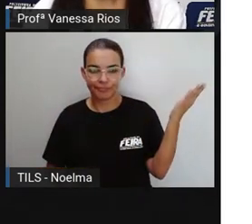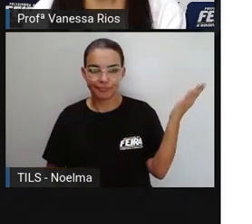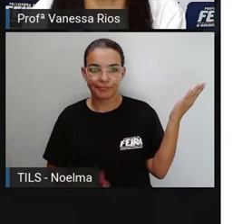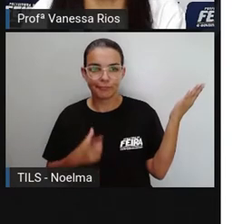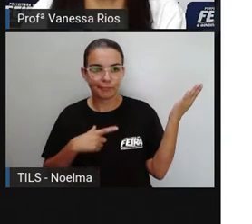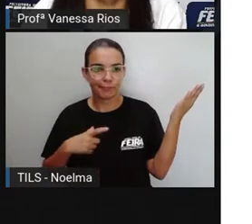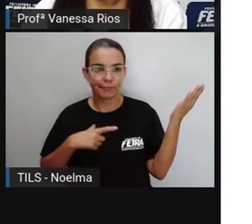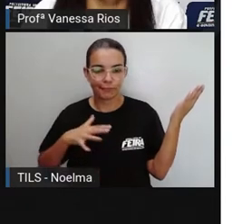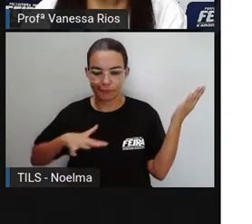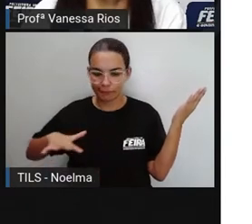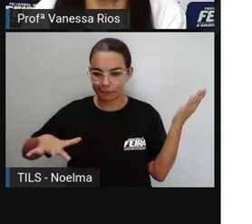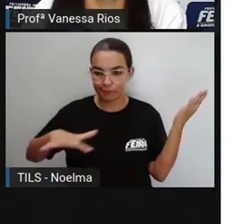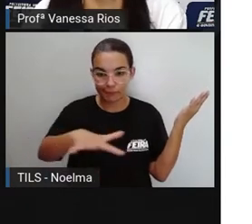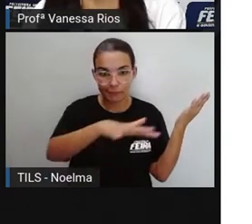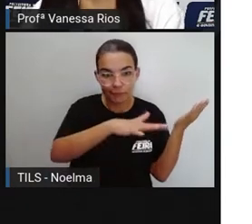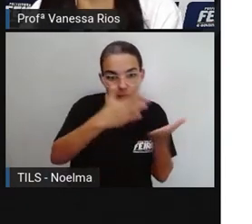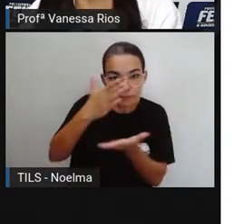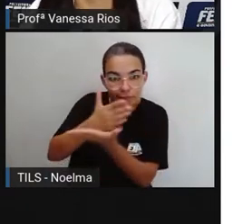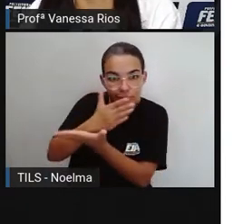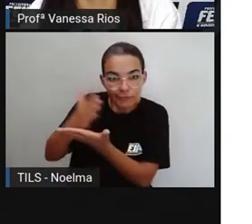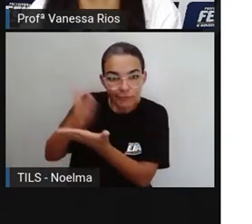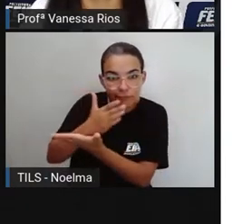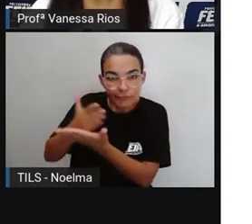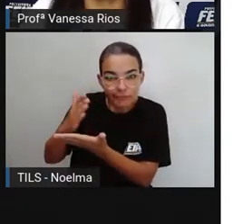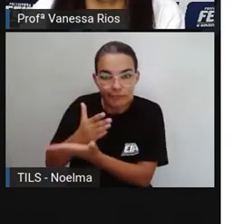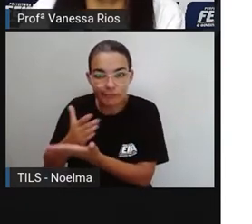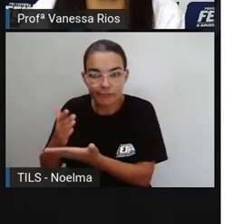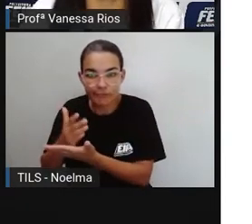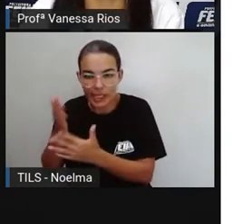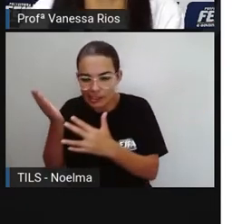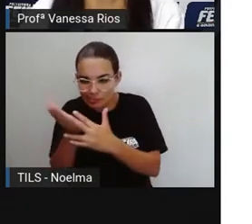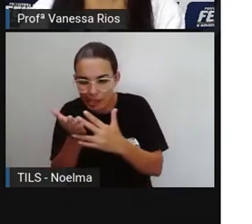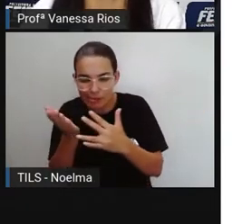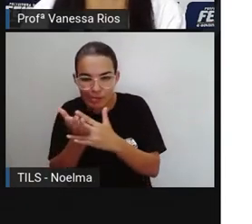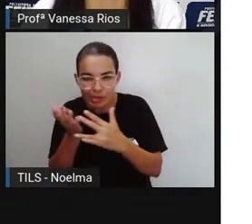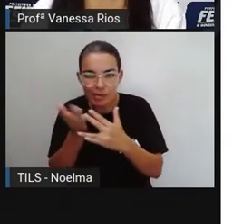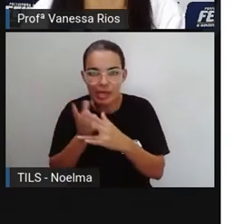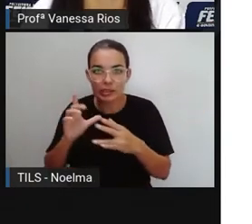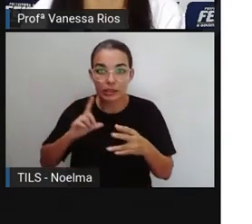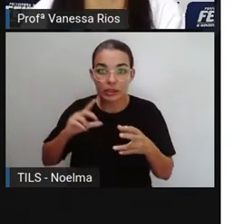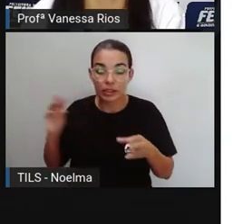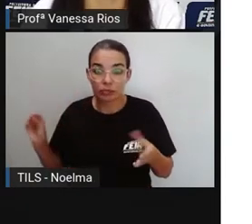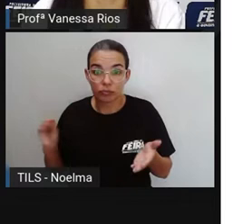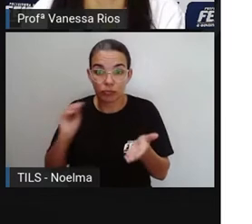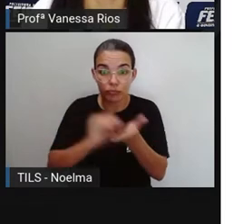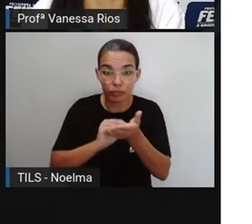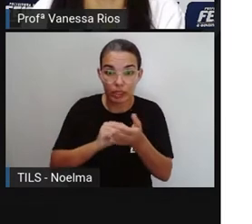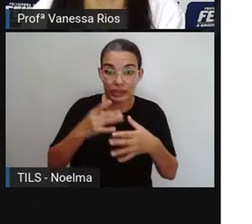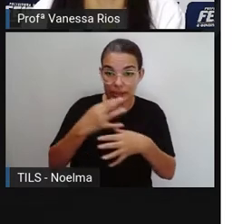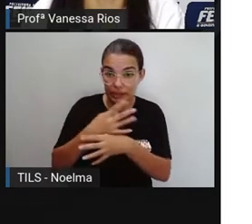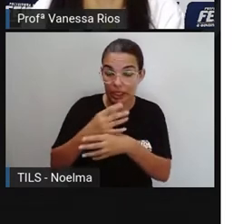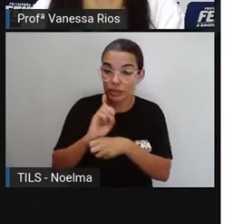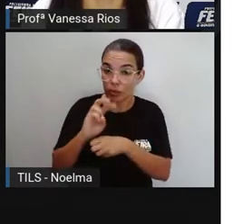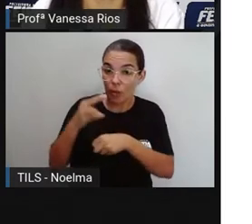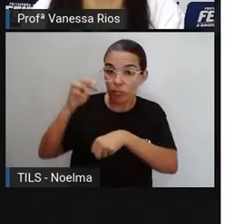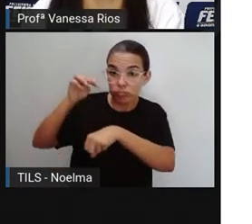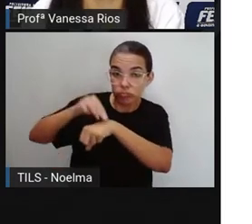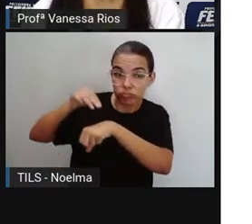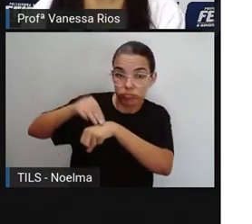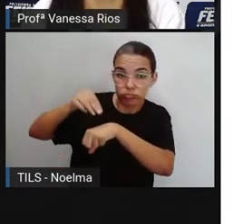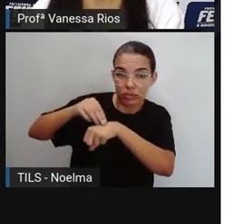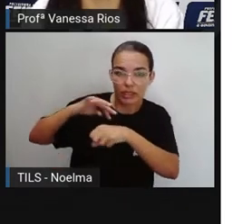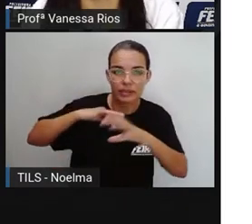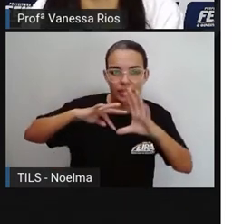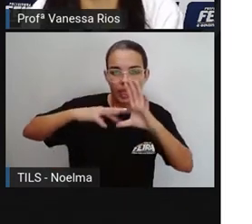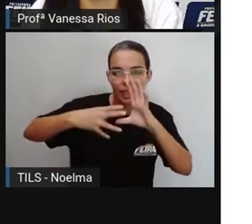compartimentadas que compõem uma cidade ou município, cujas características estão associadas